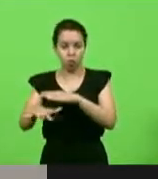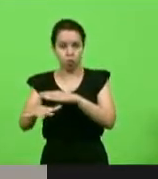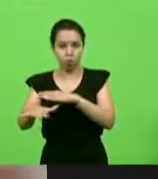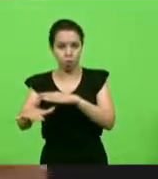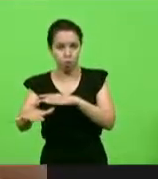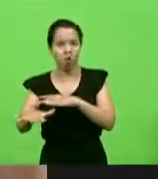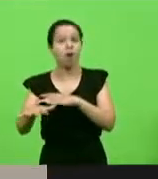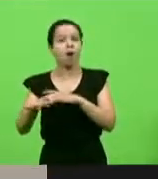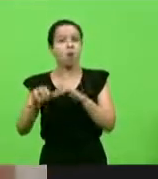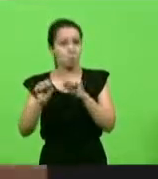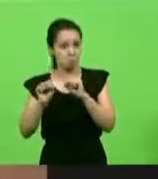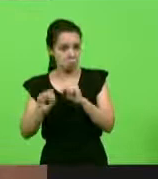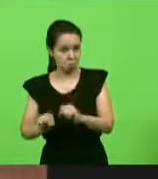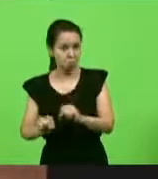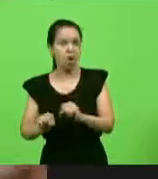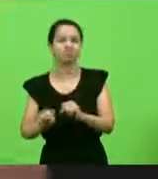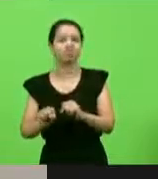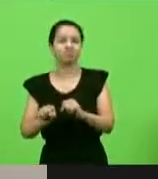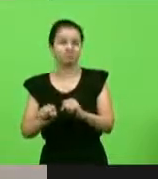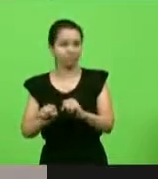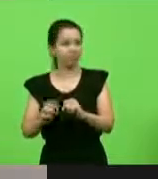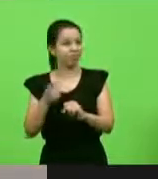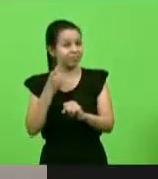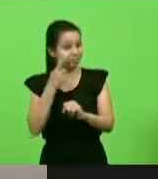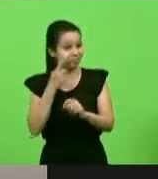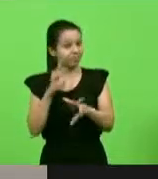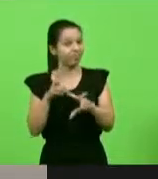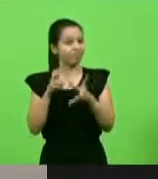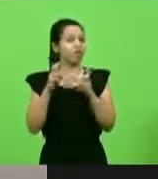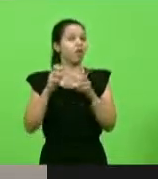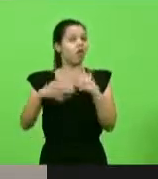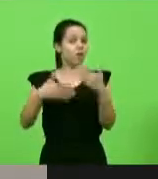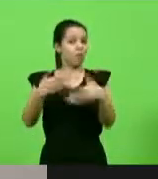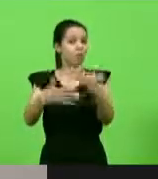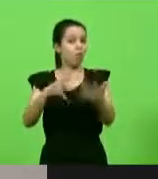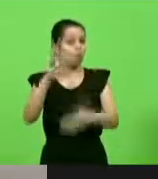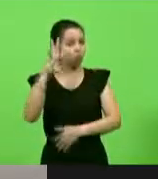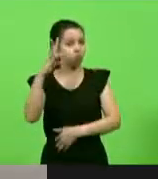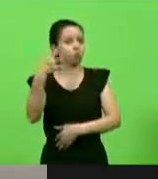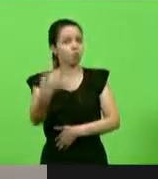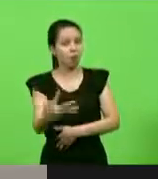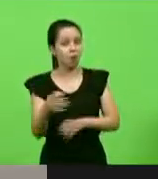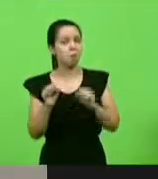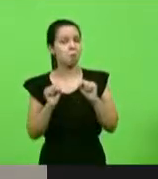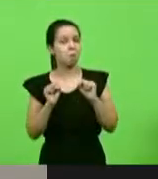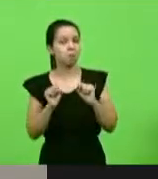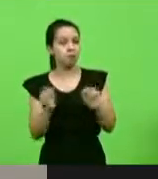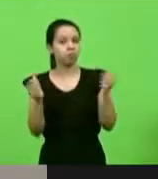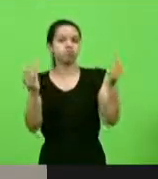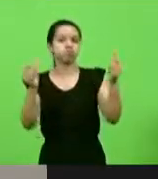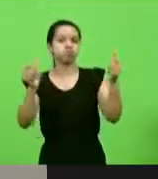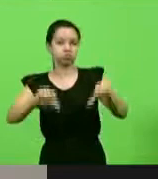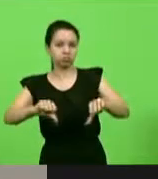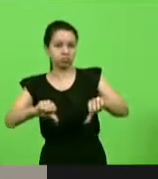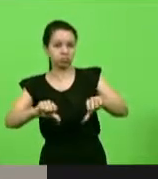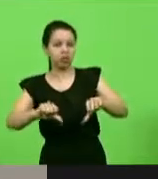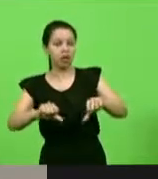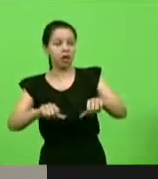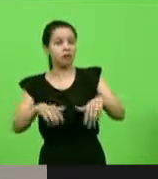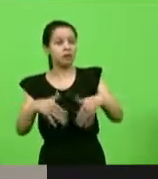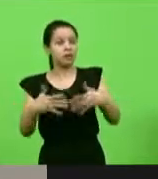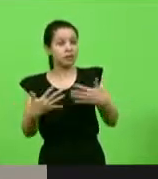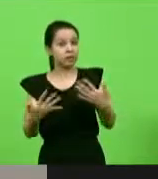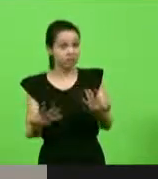consequências que isto poderá acarretar. E foi com base nestas e outras